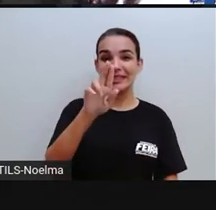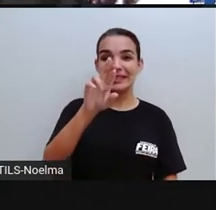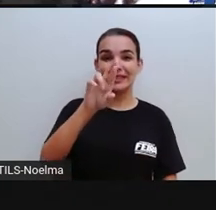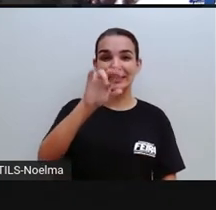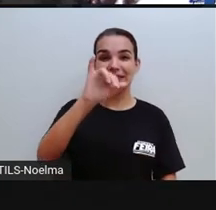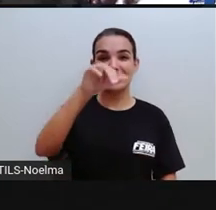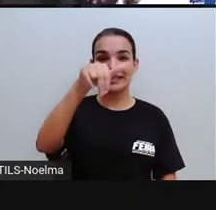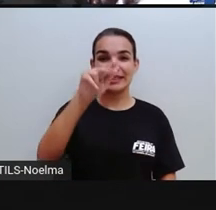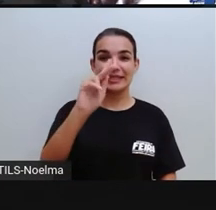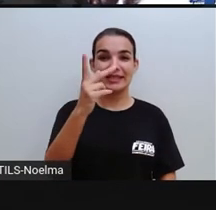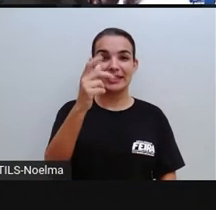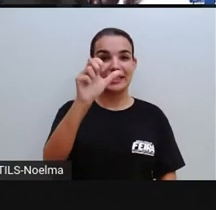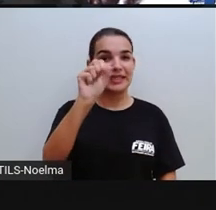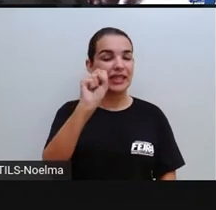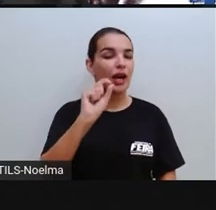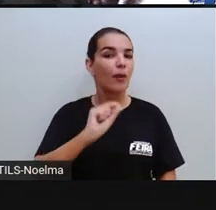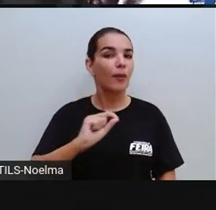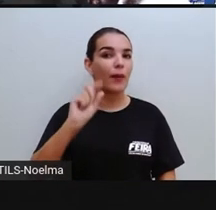são utilizadas,